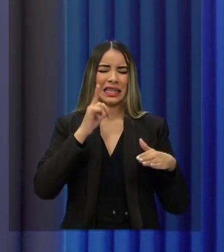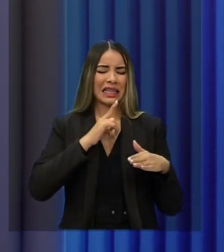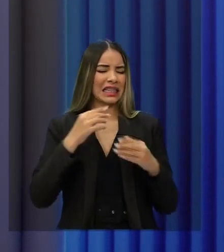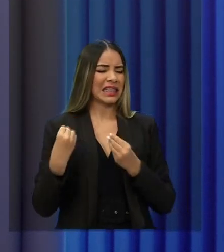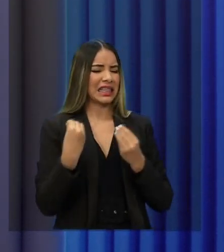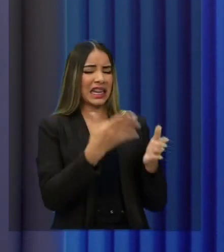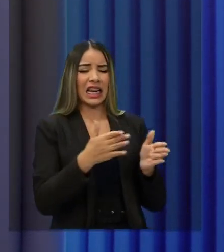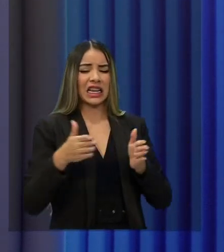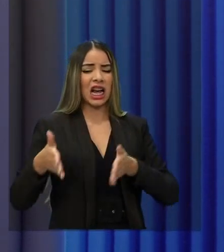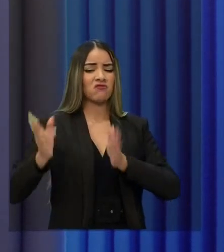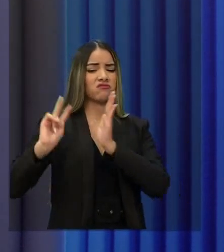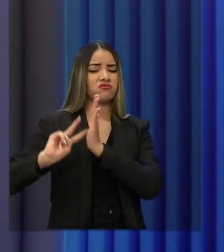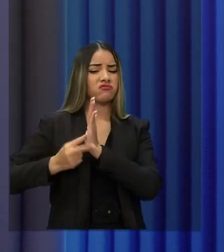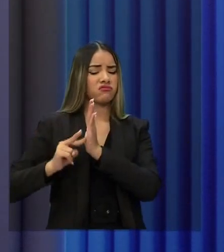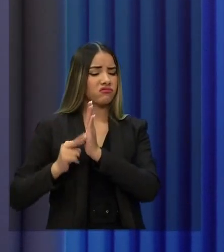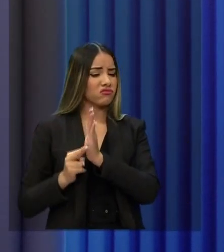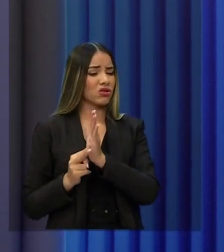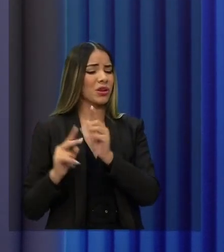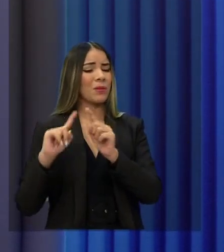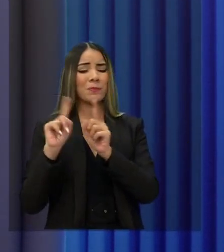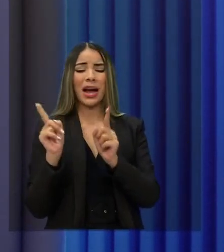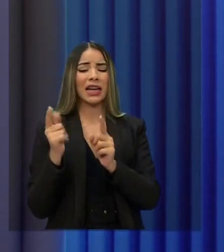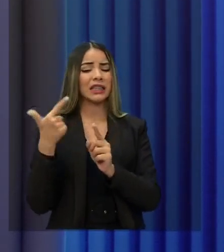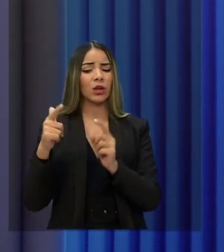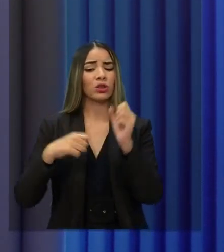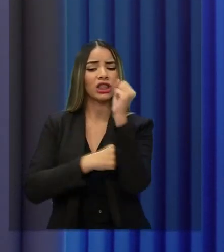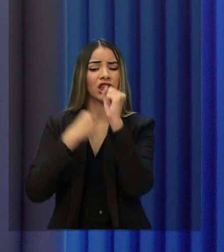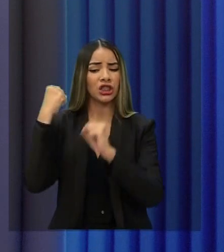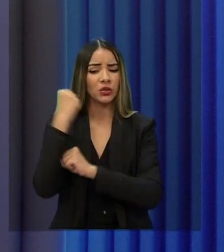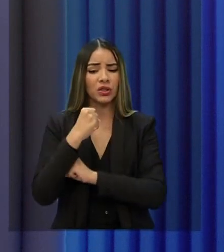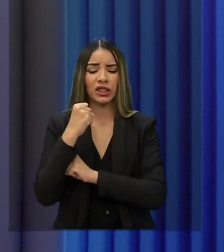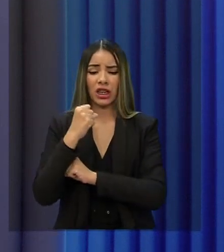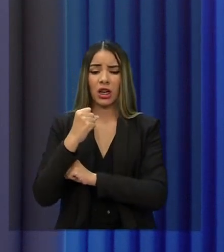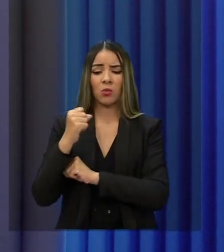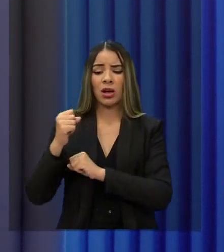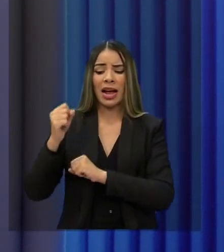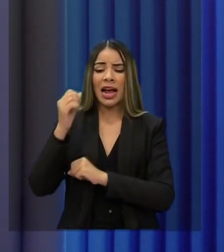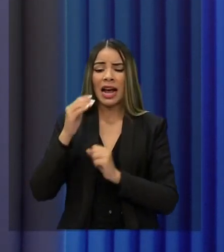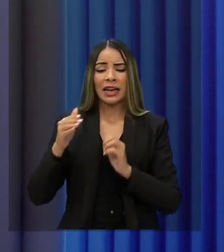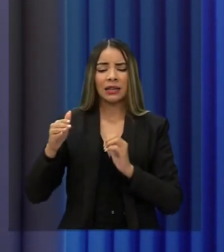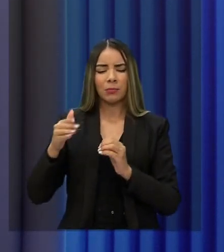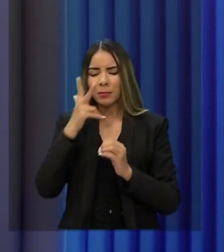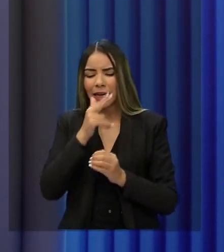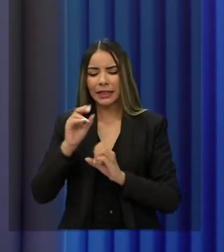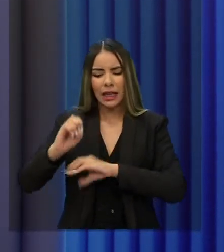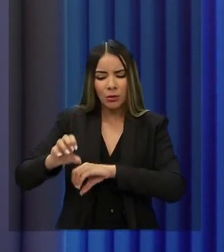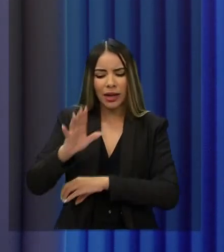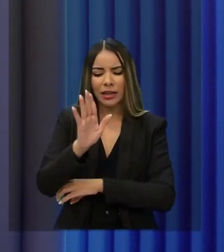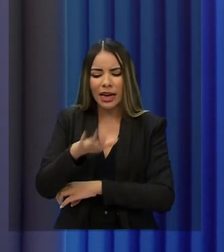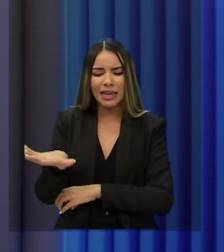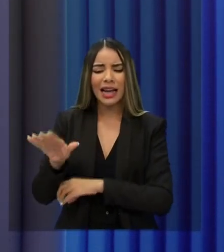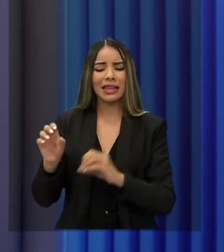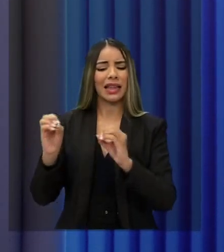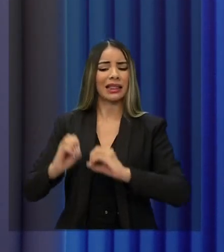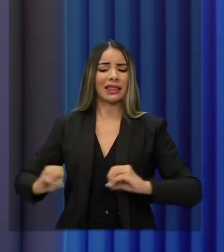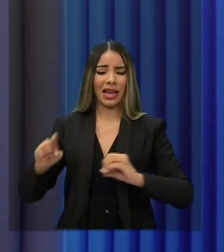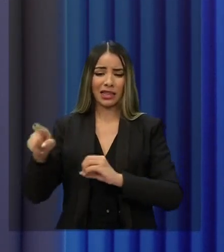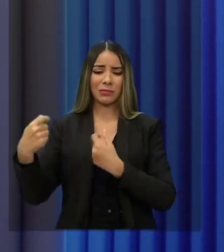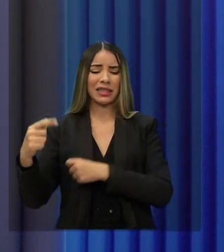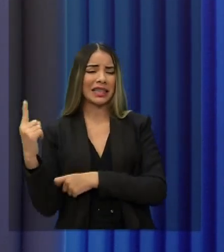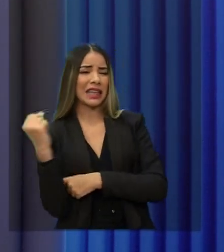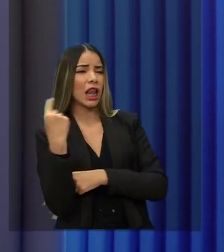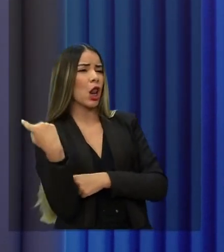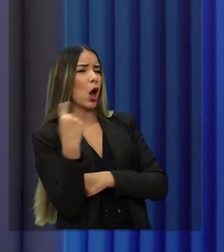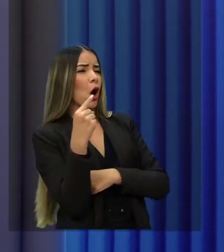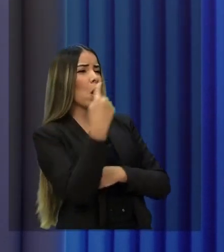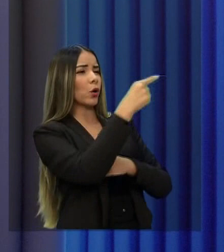sem que seja ofertado qualquer infraestrutura de creche, de lazer para essas pessoas que saem dos seus bairros de origem. Qual o projeto